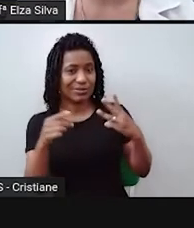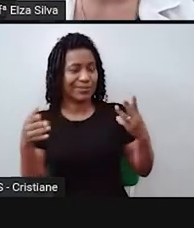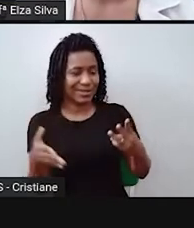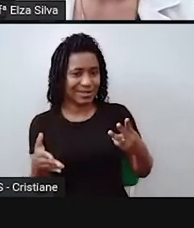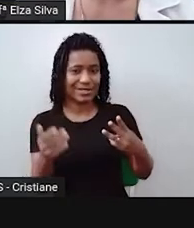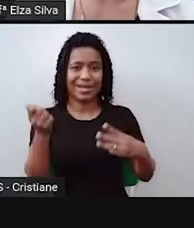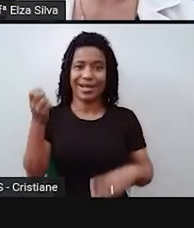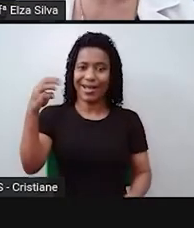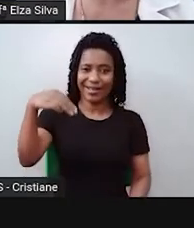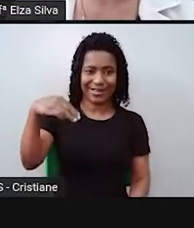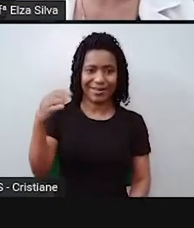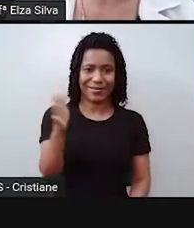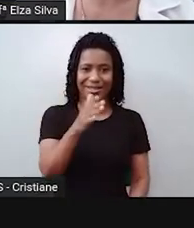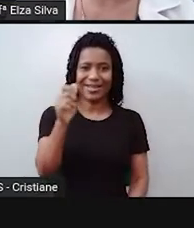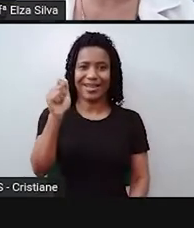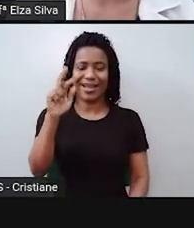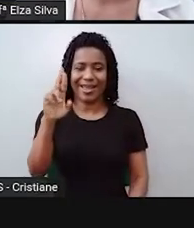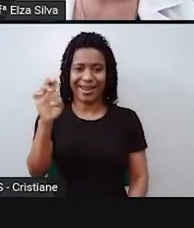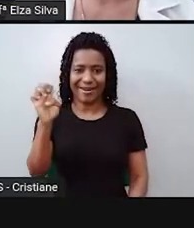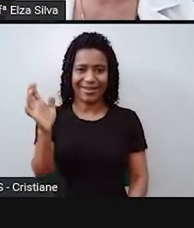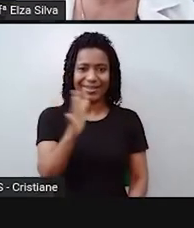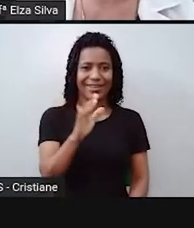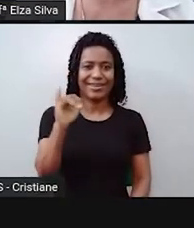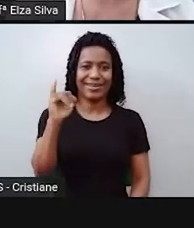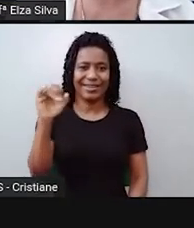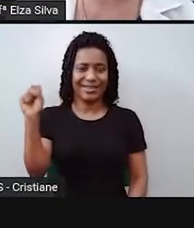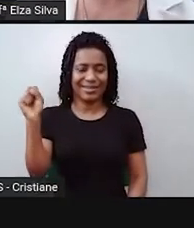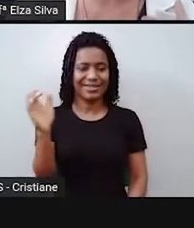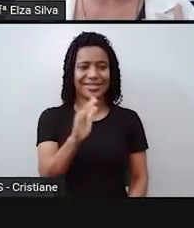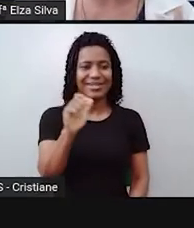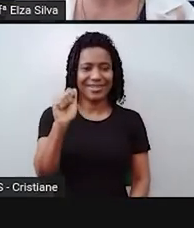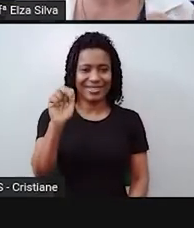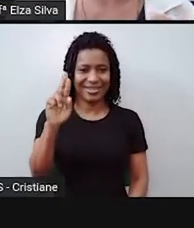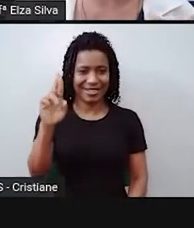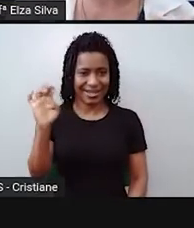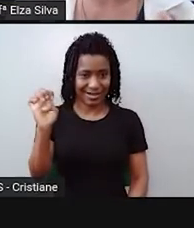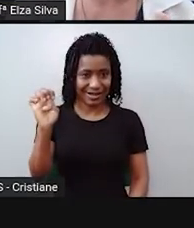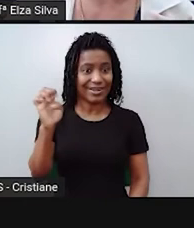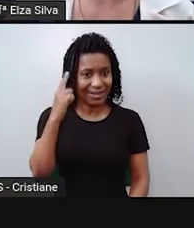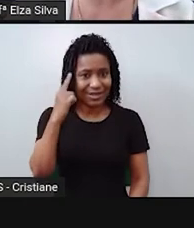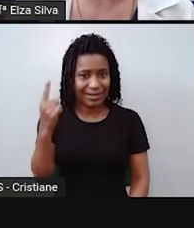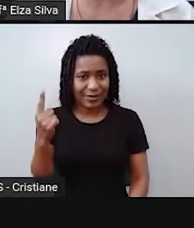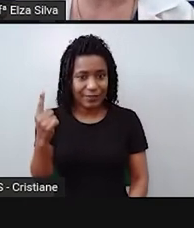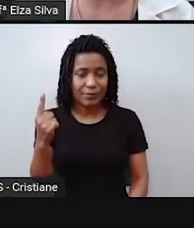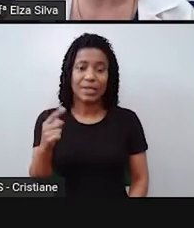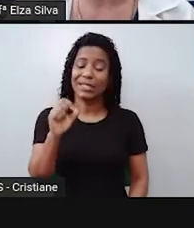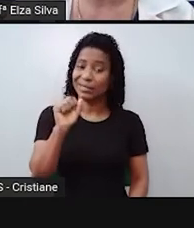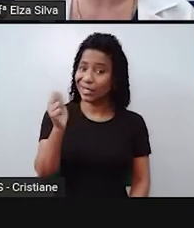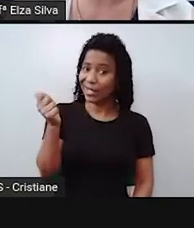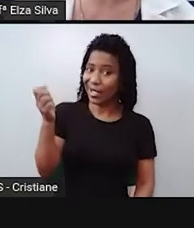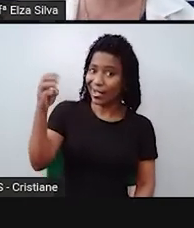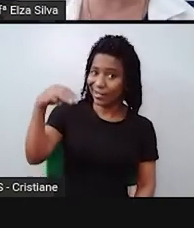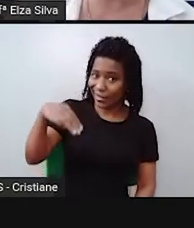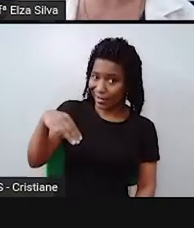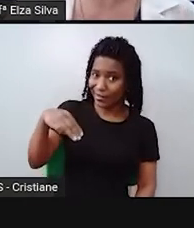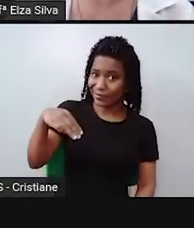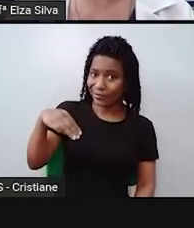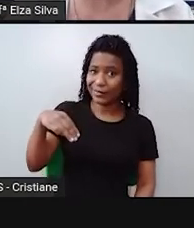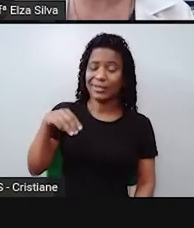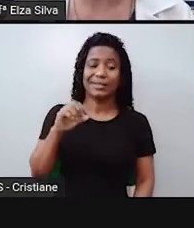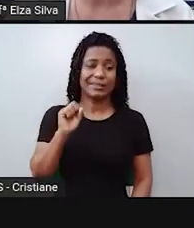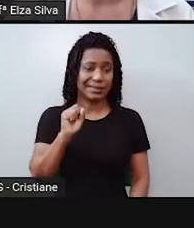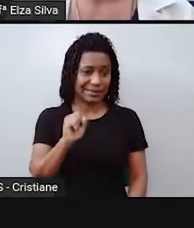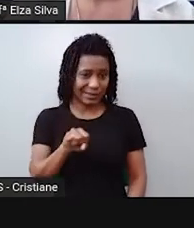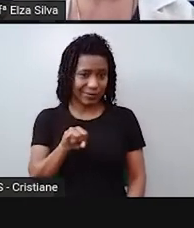Quando utilizamos am, quando o sujeito for I, eu. I am, eu sou, eu